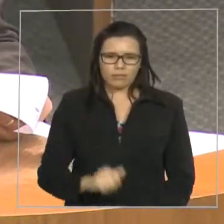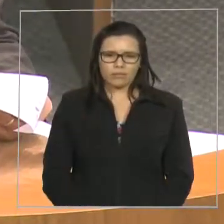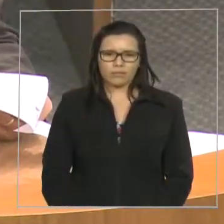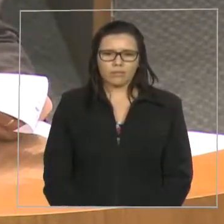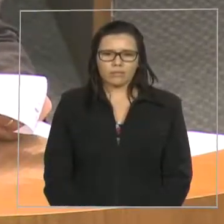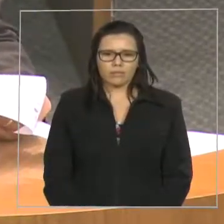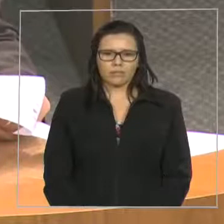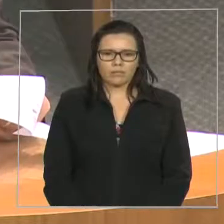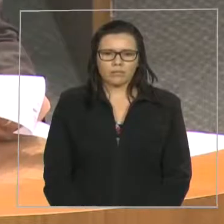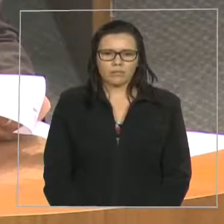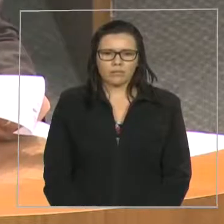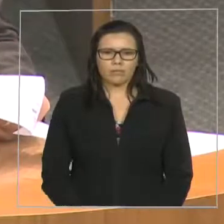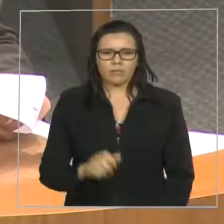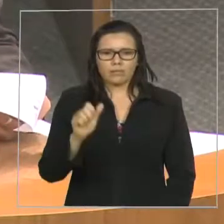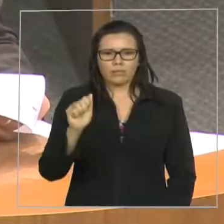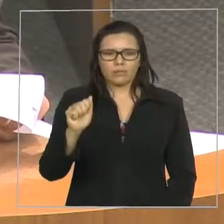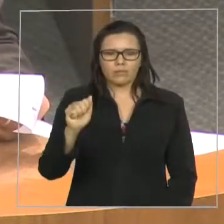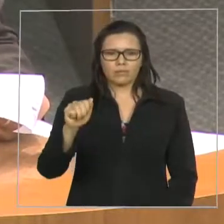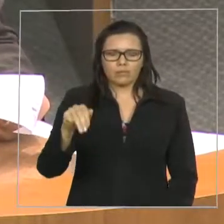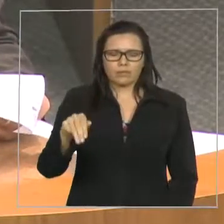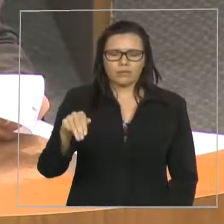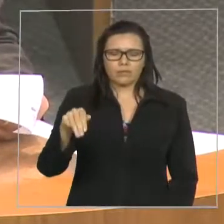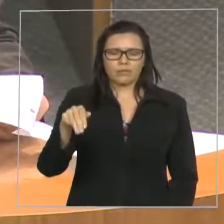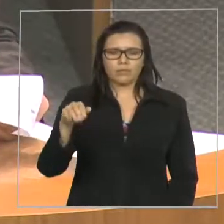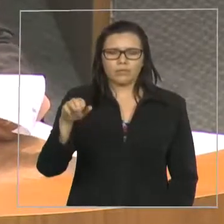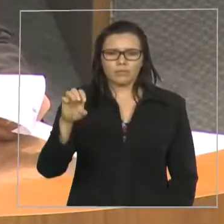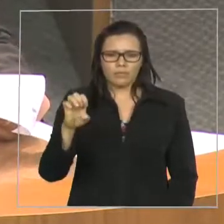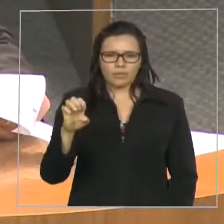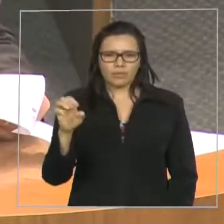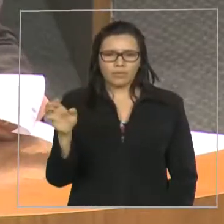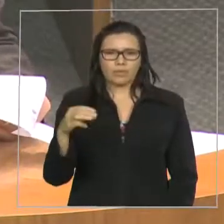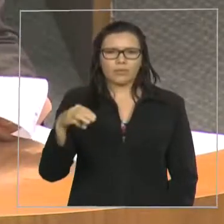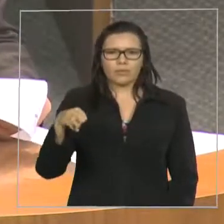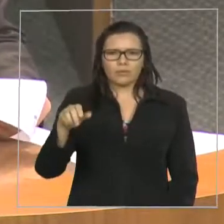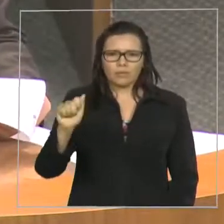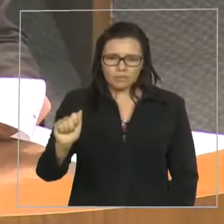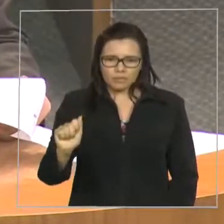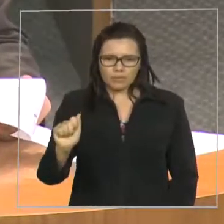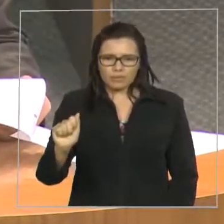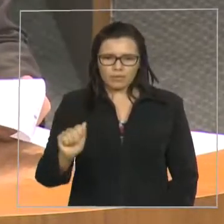que é AME o Maranhão.